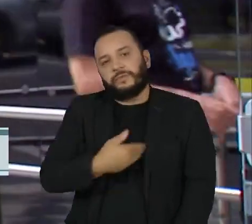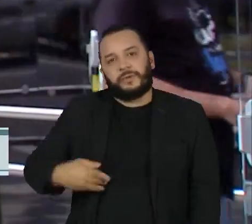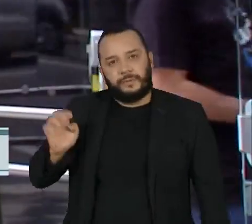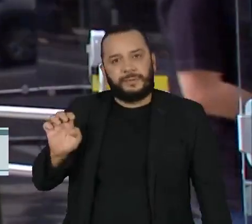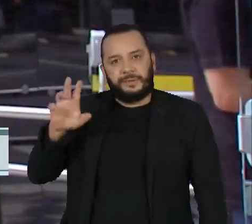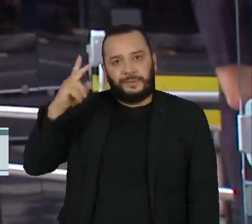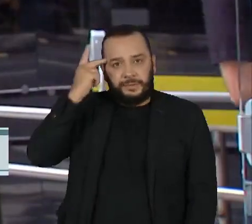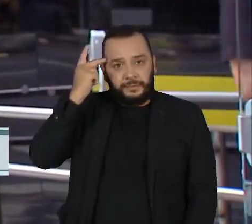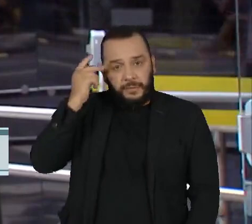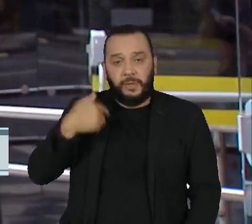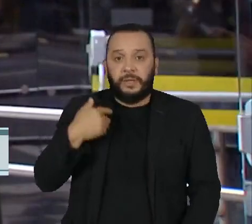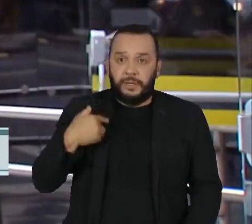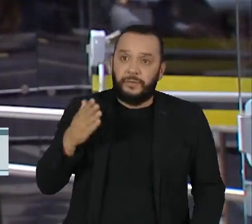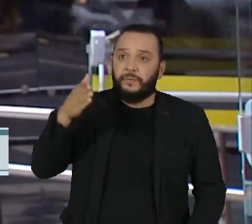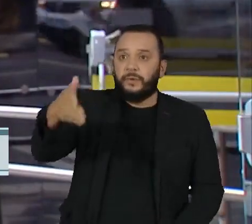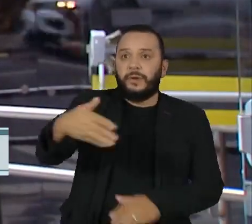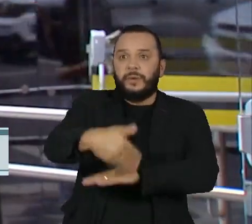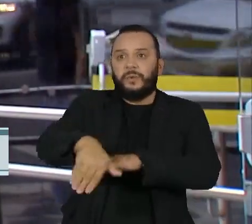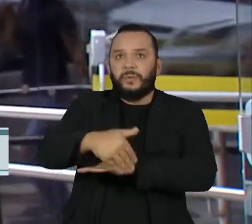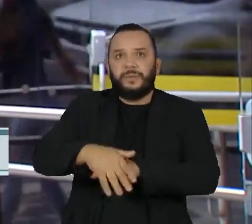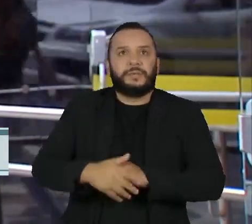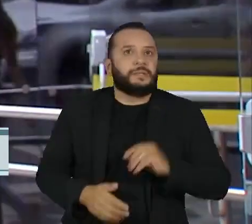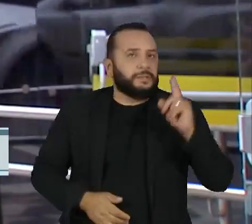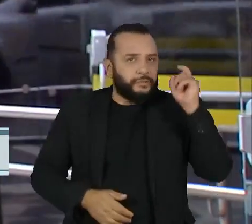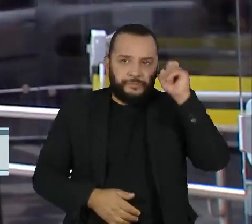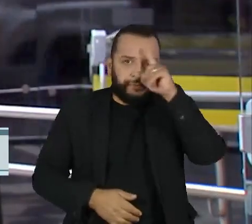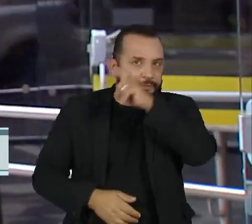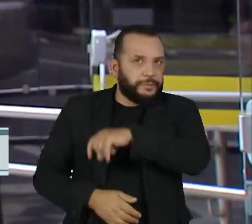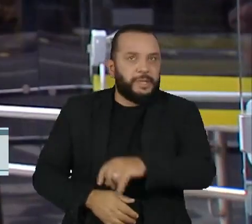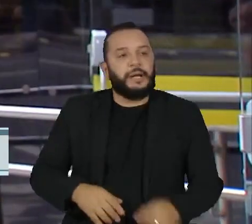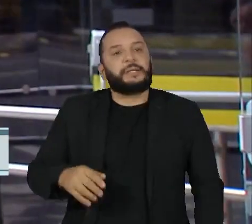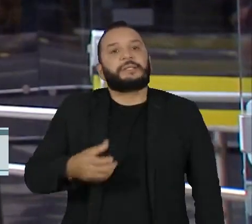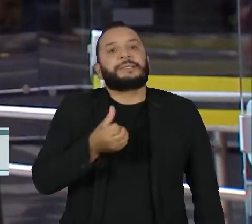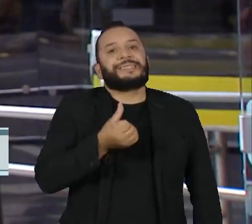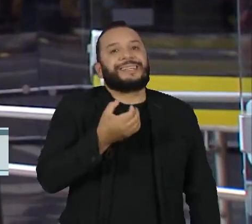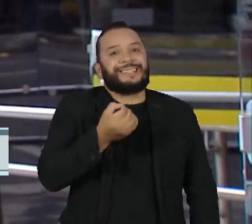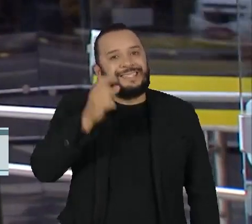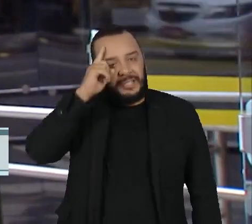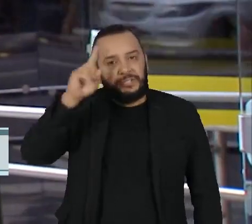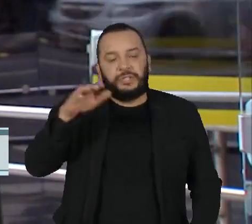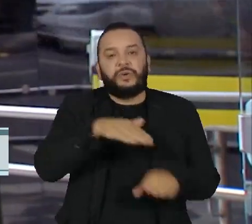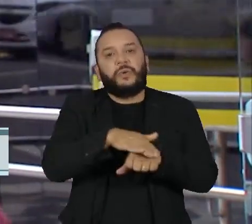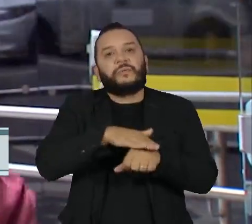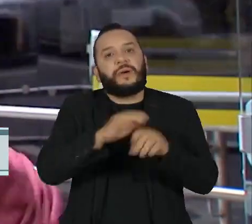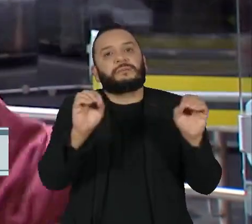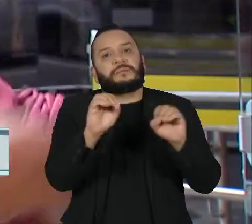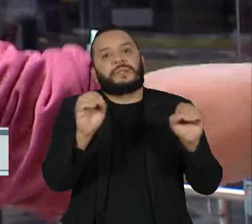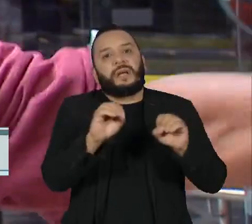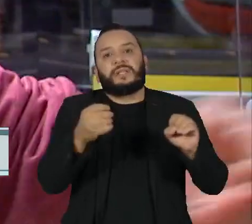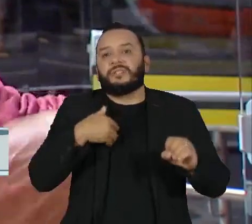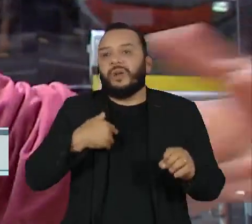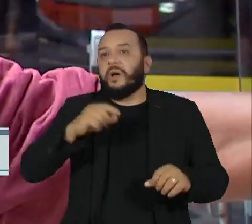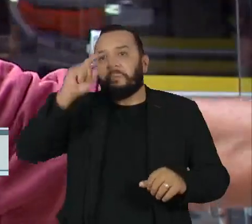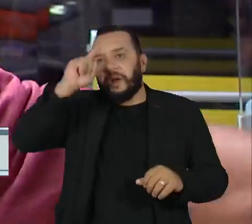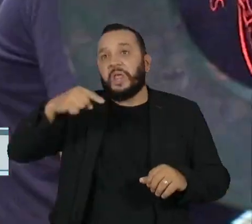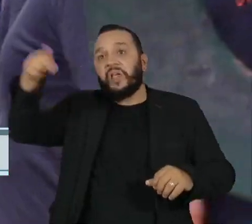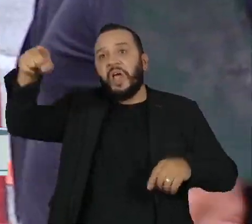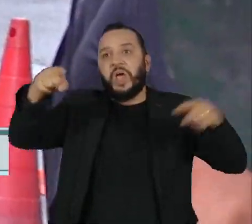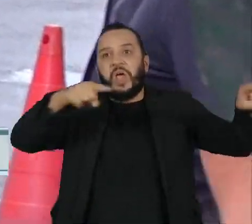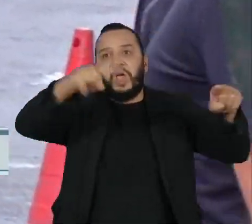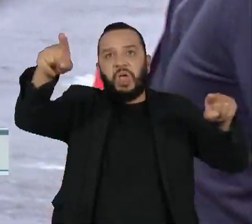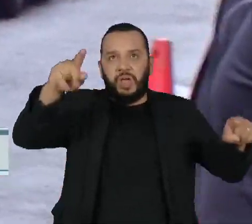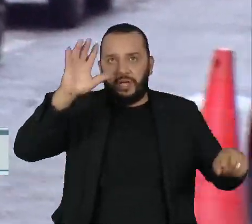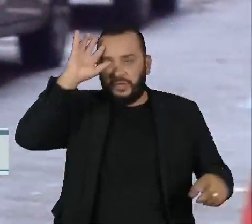Mas ao chegar no endereço... Muita dificuldade. Tem uns 60 dias que eu não consigo falar com ninguém. E só me empurra para aqui e para ali e não resolve.